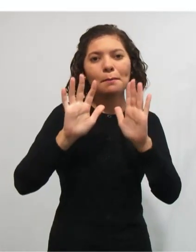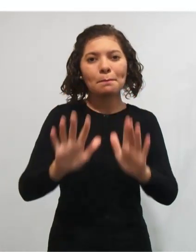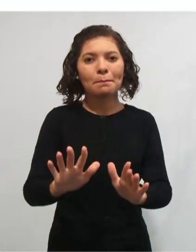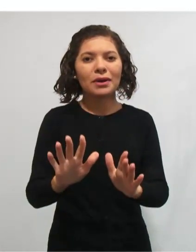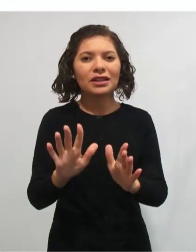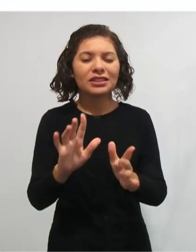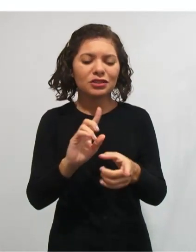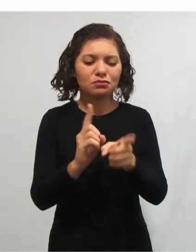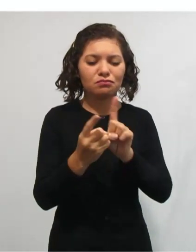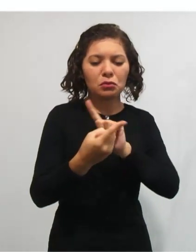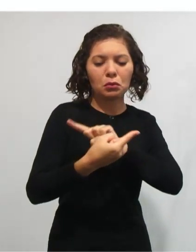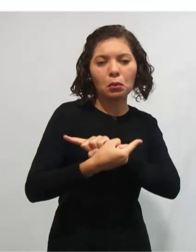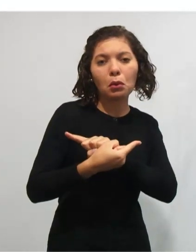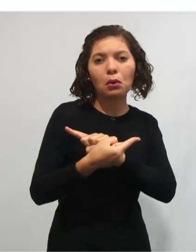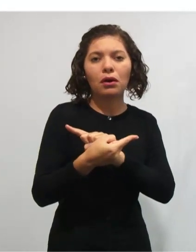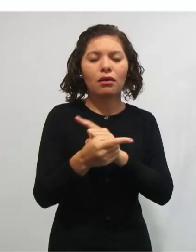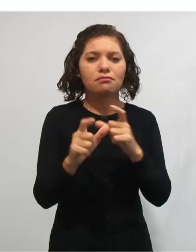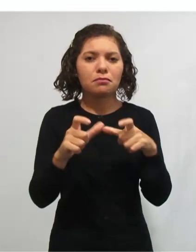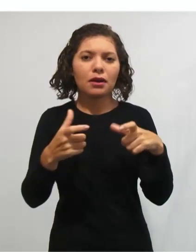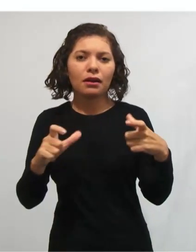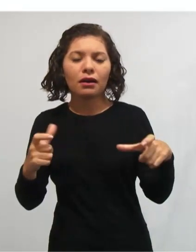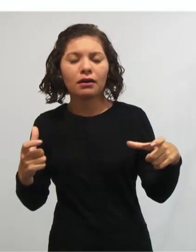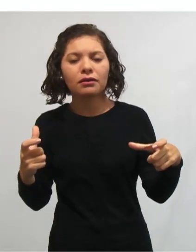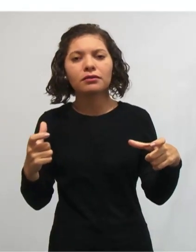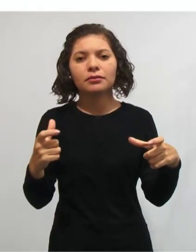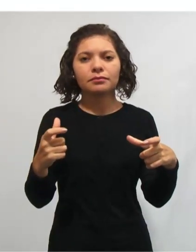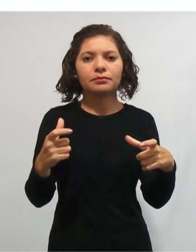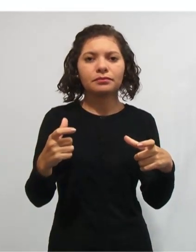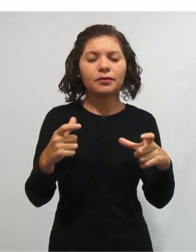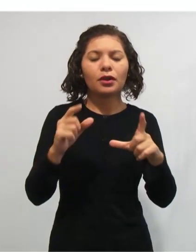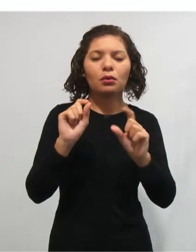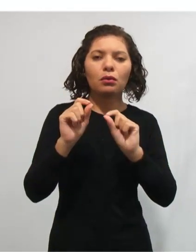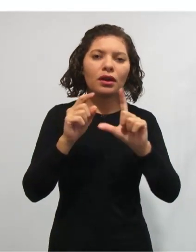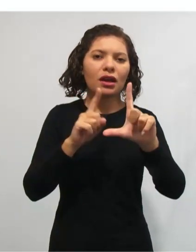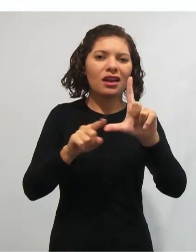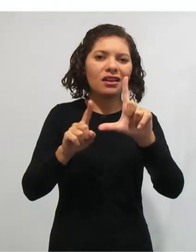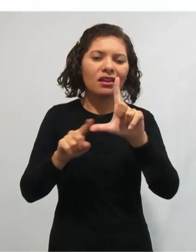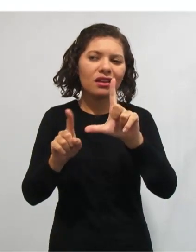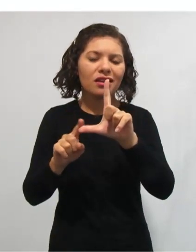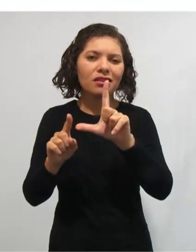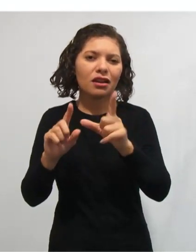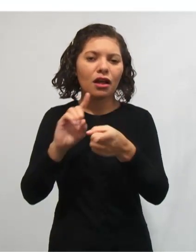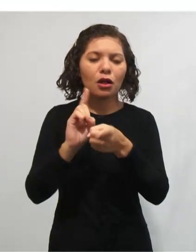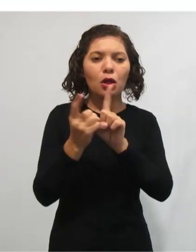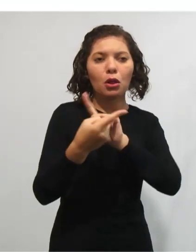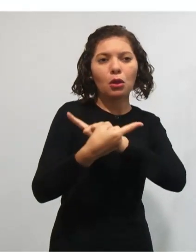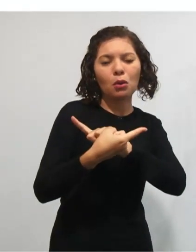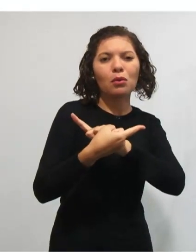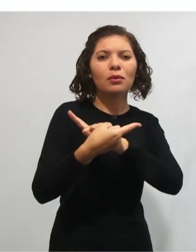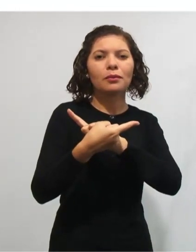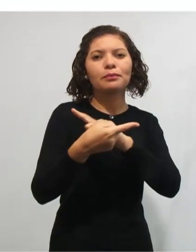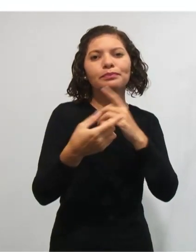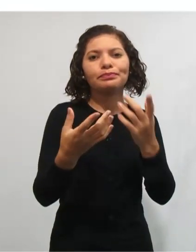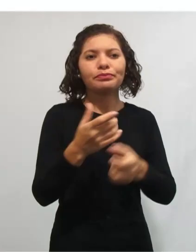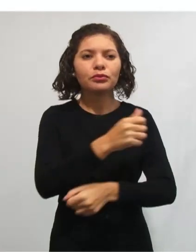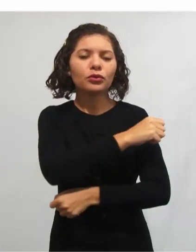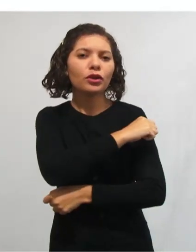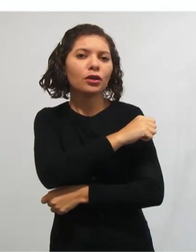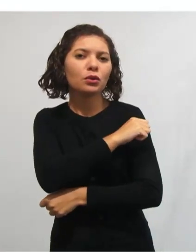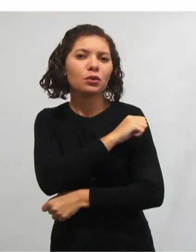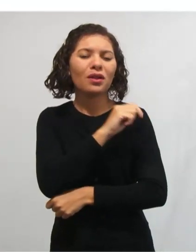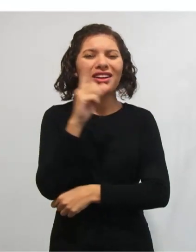trocas dos grafemas, que são exatamente, então, as letras, o som de cada uma delas, ele vai ter, principalmente,